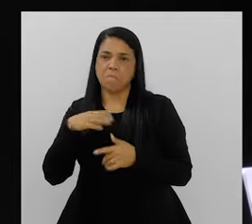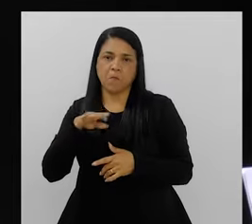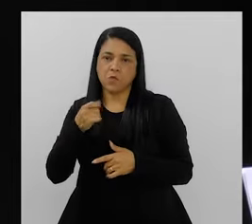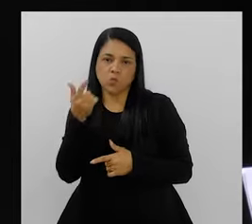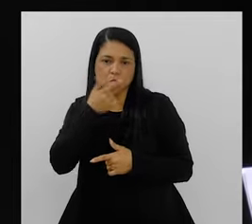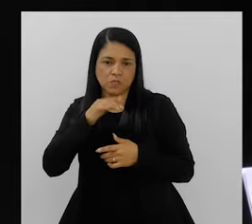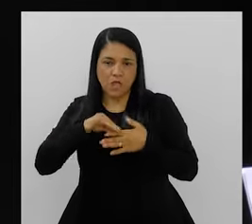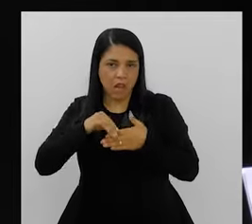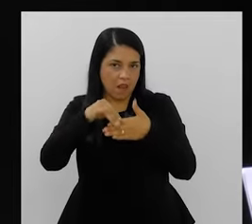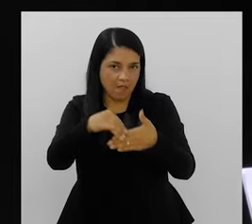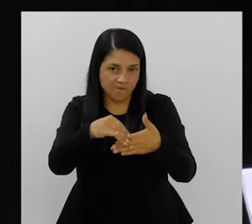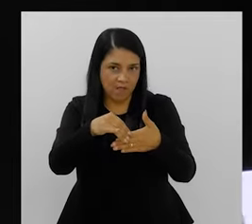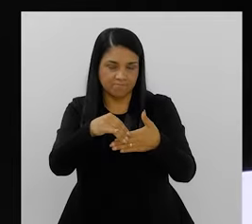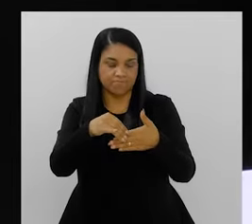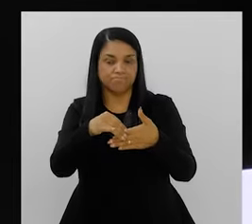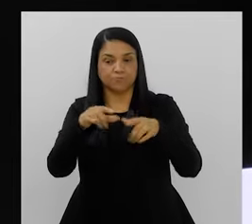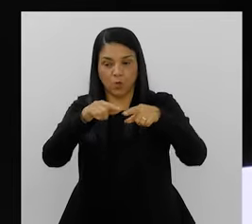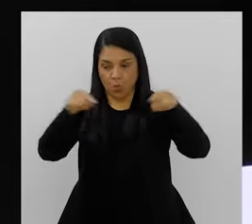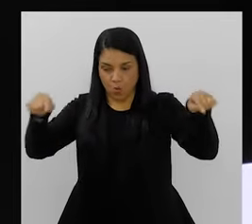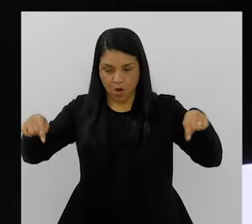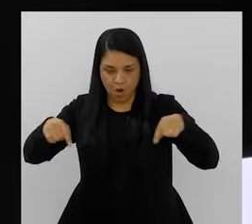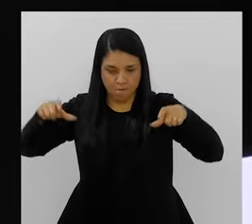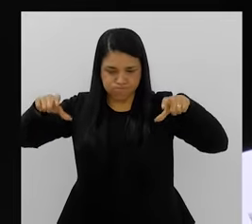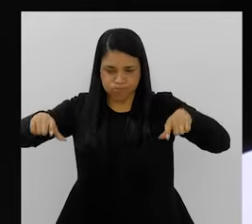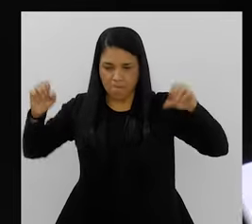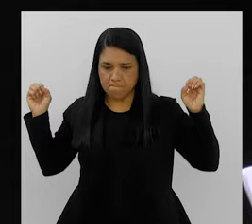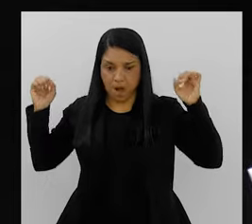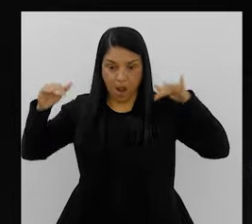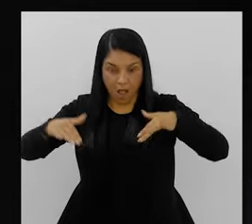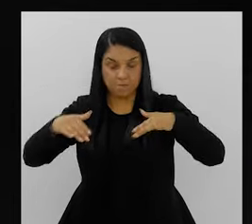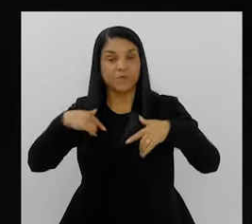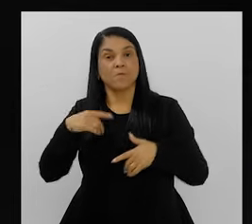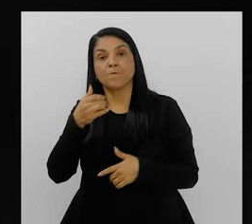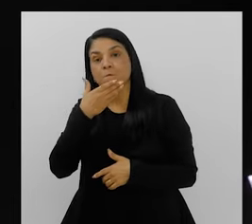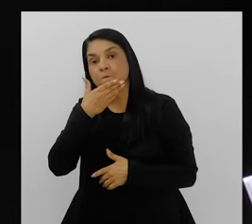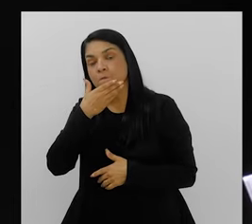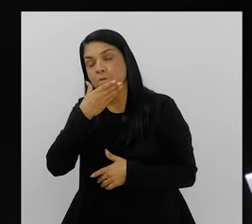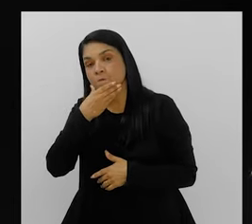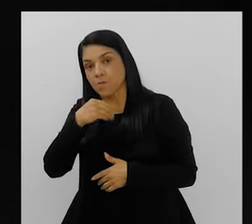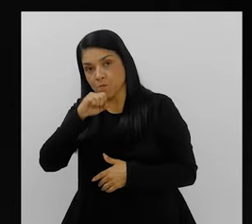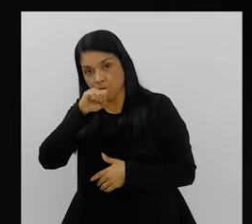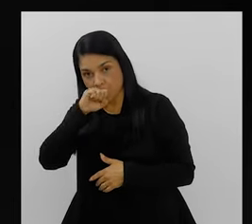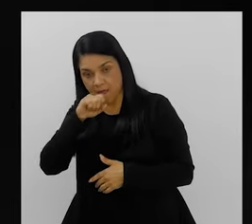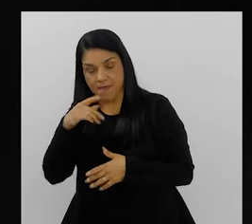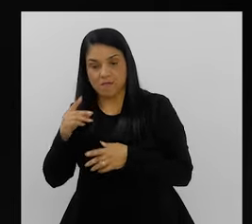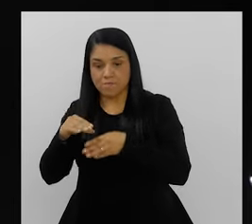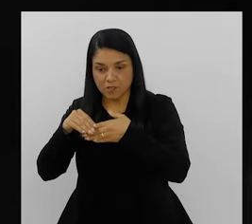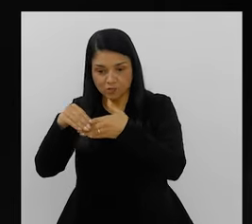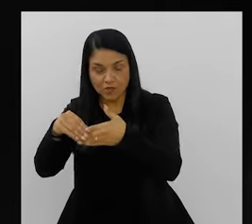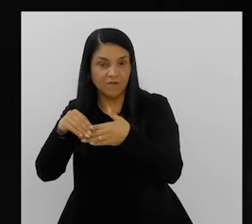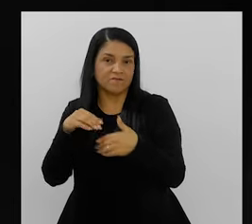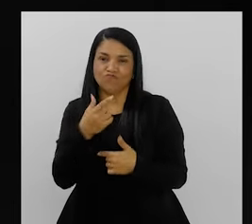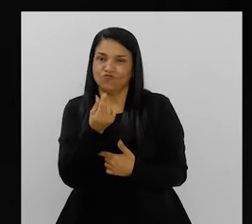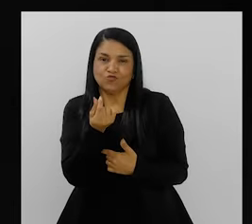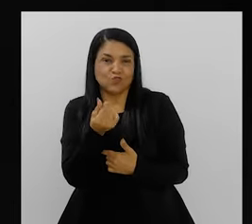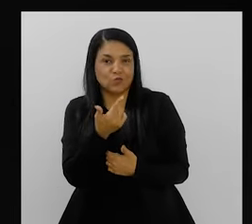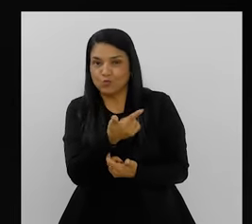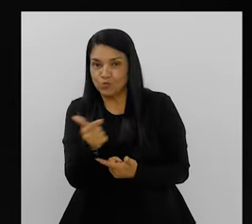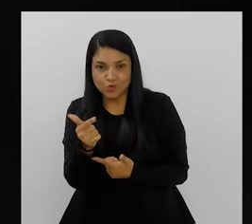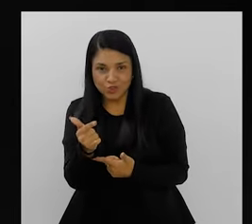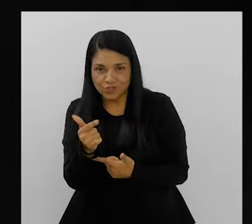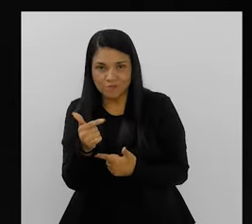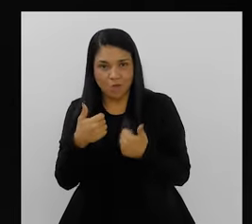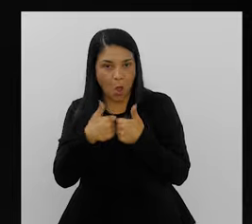é o campo de futebol lotado, então ela não conseguia levar, meu pai que levava, minha avó. Às vezes, não tinha o dinheiro da passagem para poder ir.